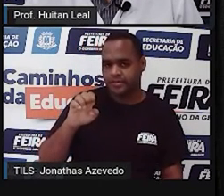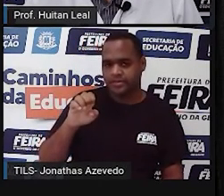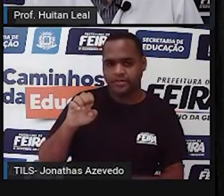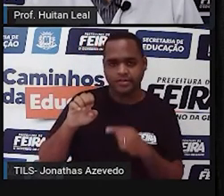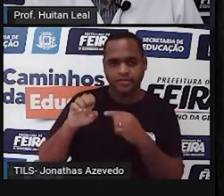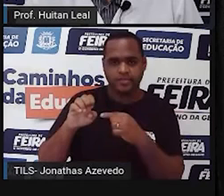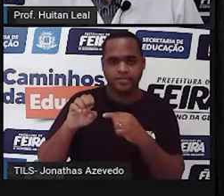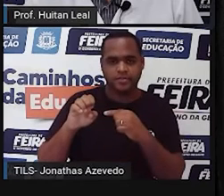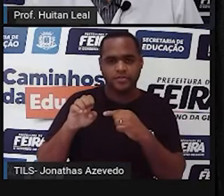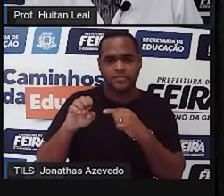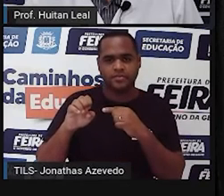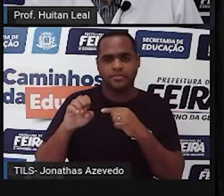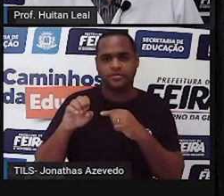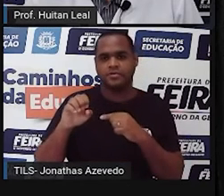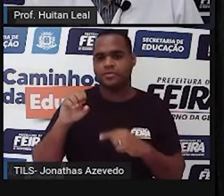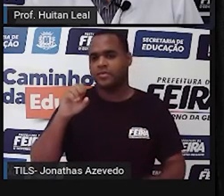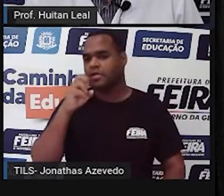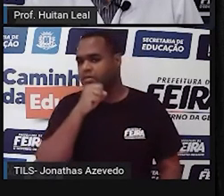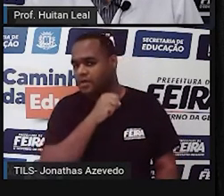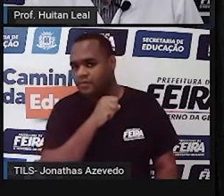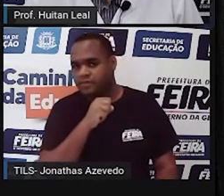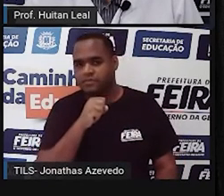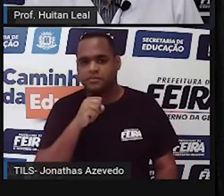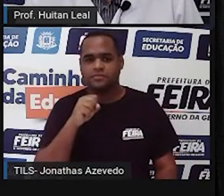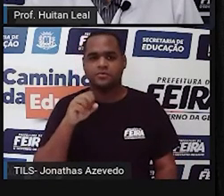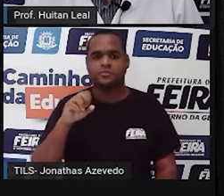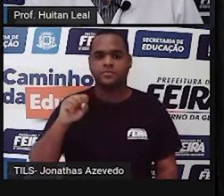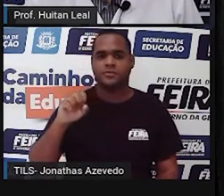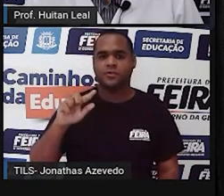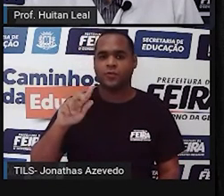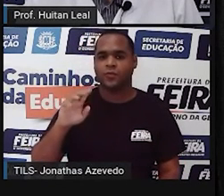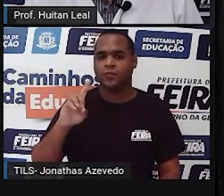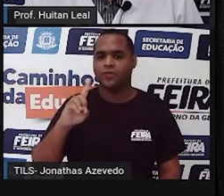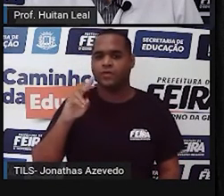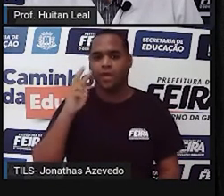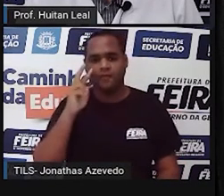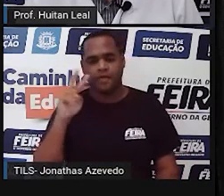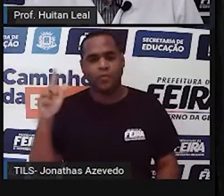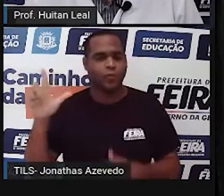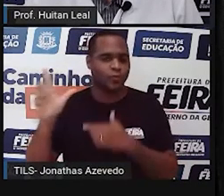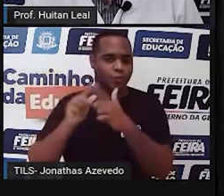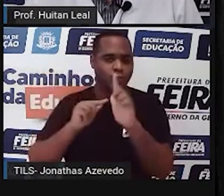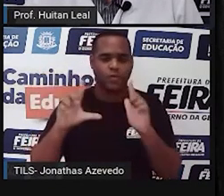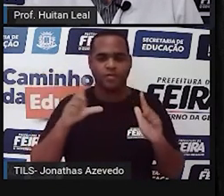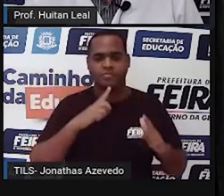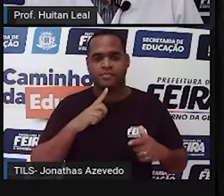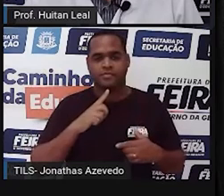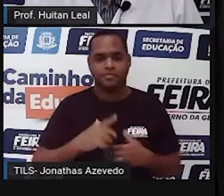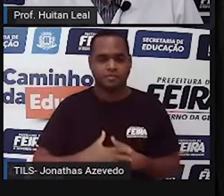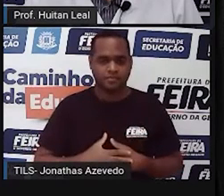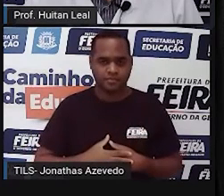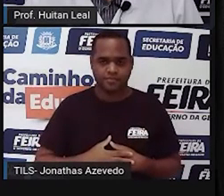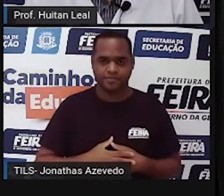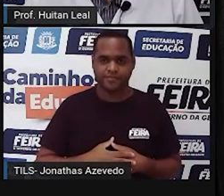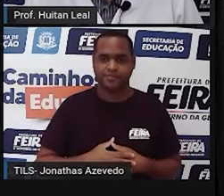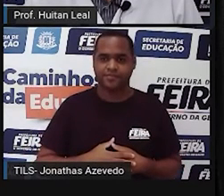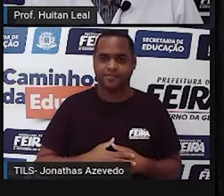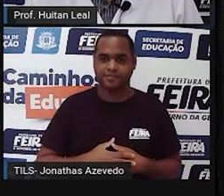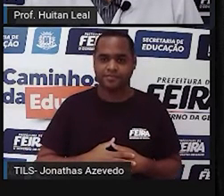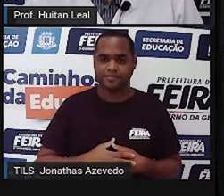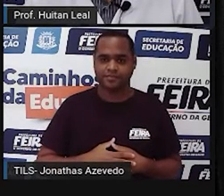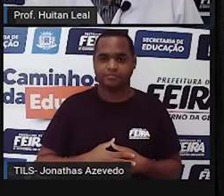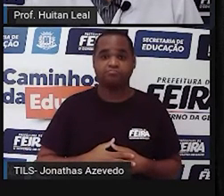mediante, salvo, segundo, visto e entre outras. Olha o exemplo aí. Fora eu,